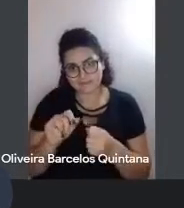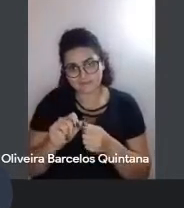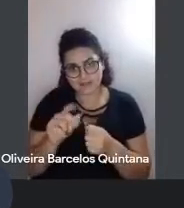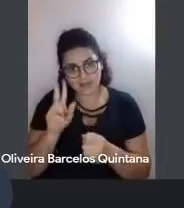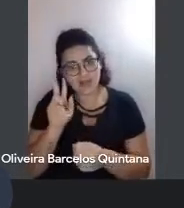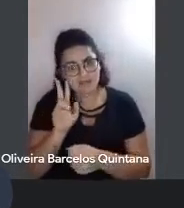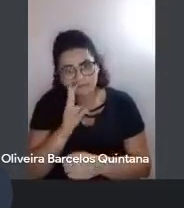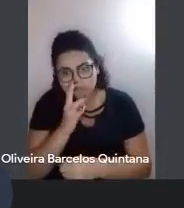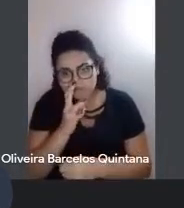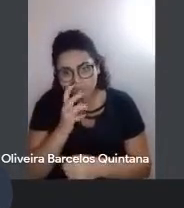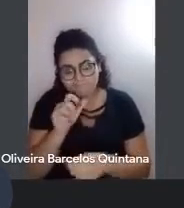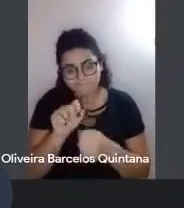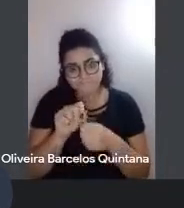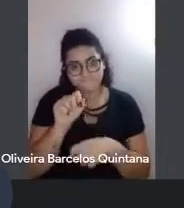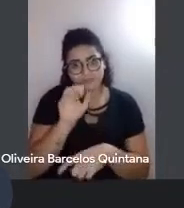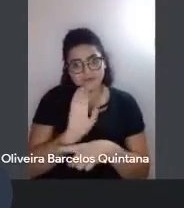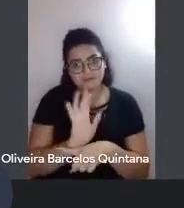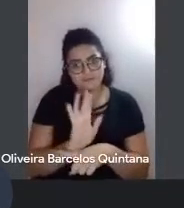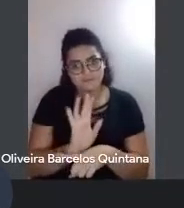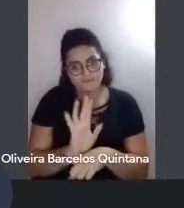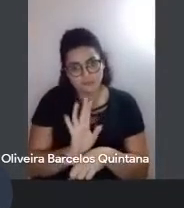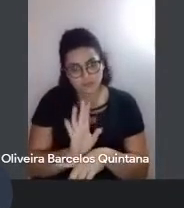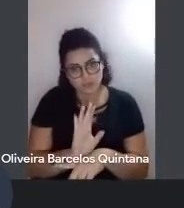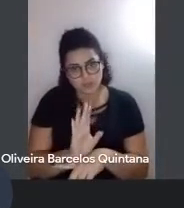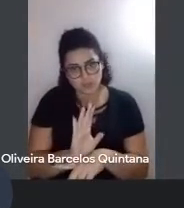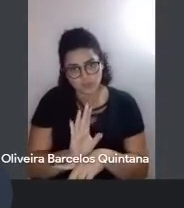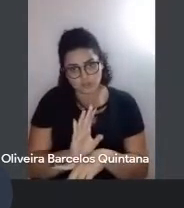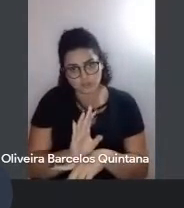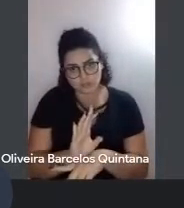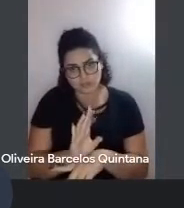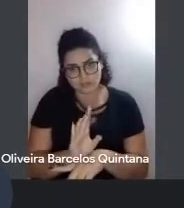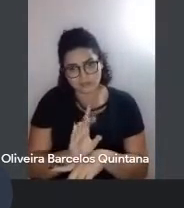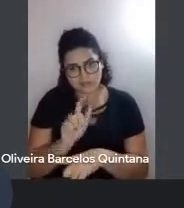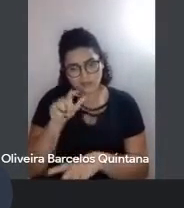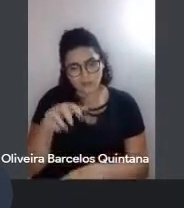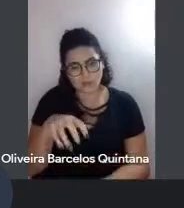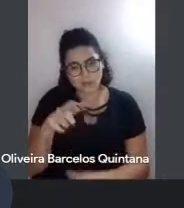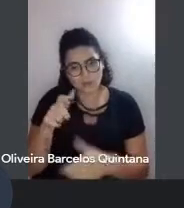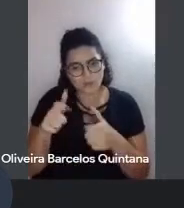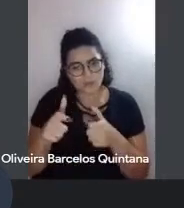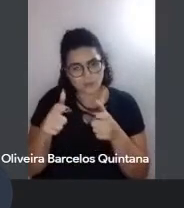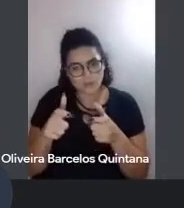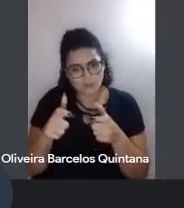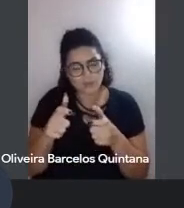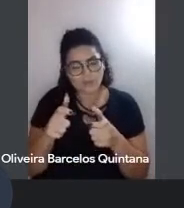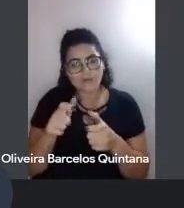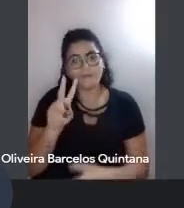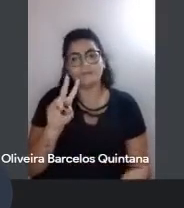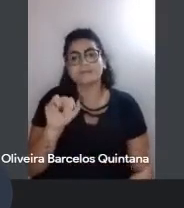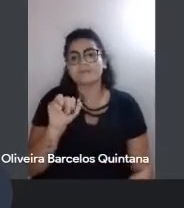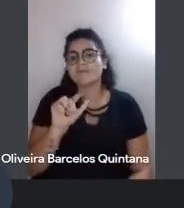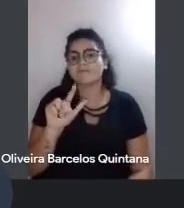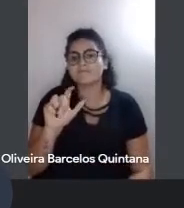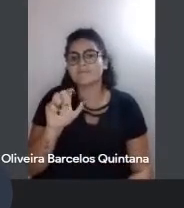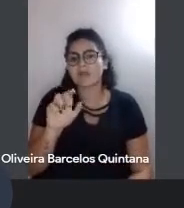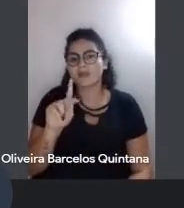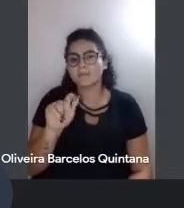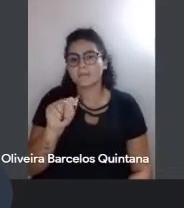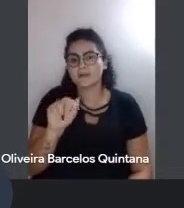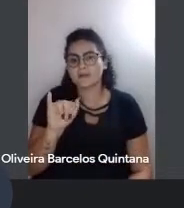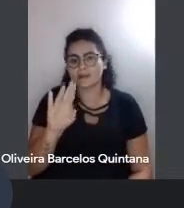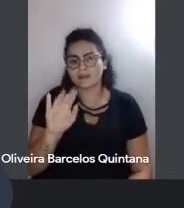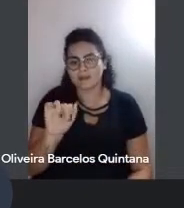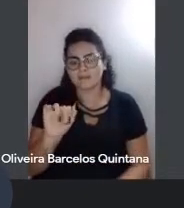ele fez agora um filme no... ali na região, ali, do Vale de Paraíba, né? Sobre o Manuel